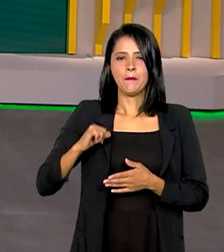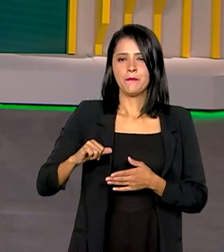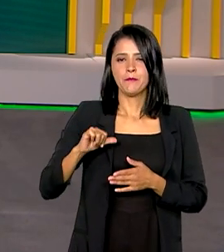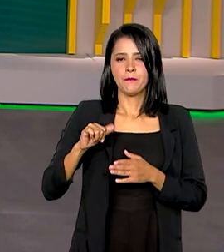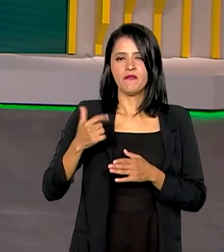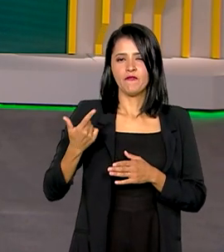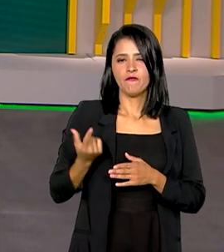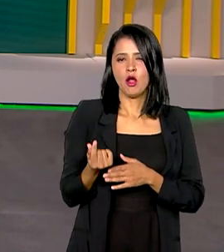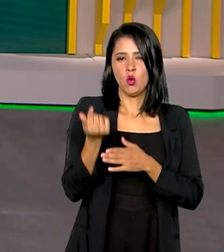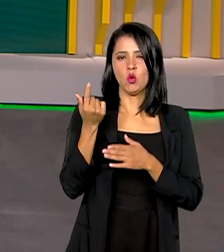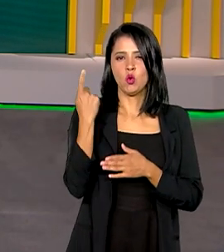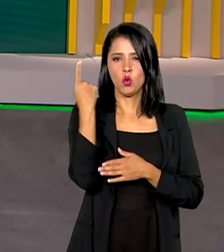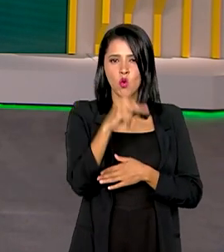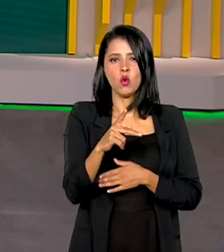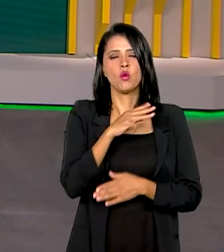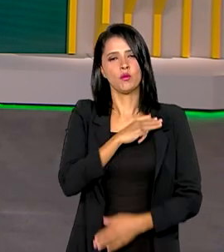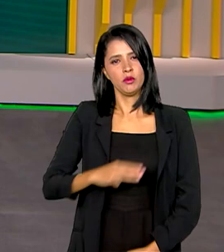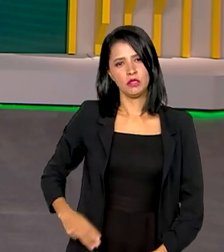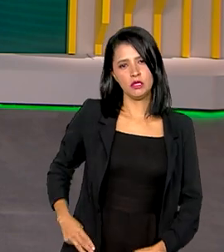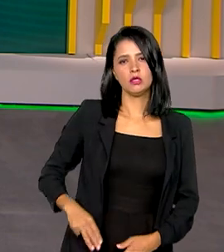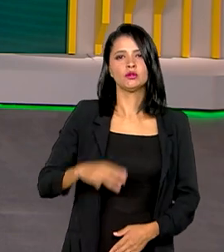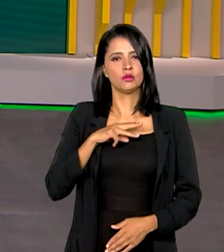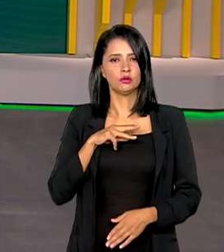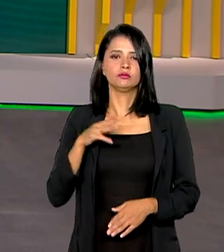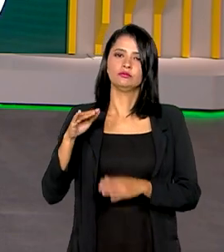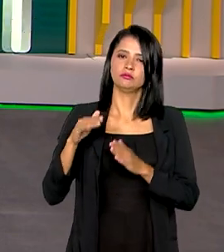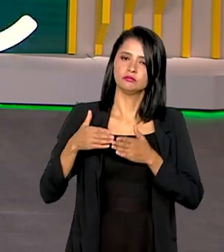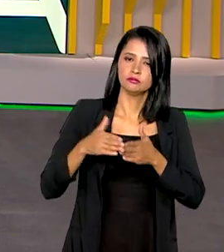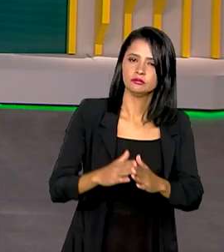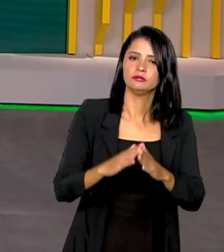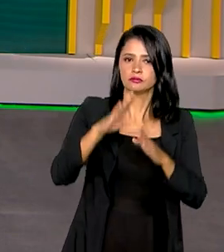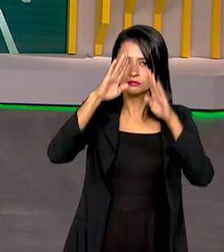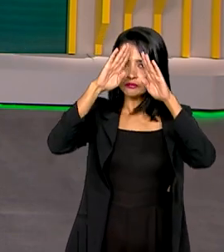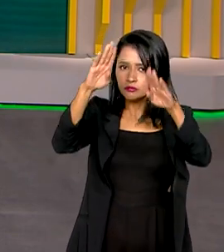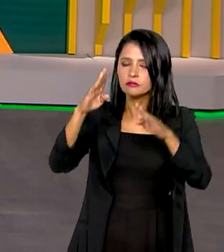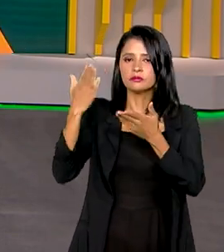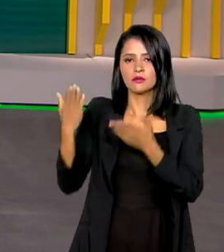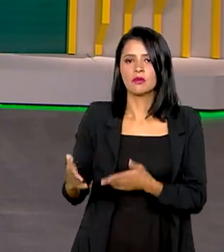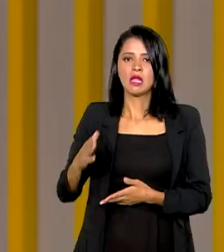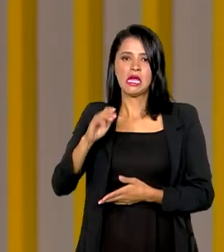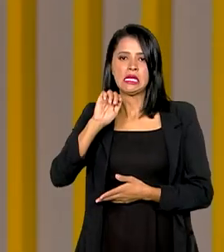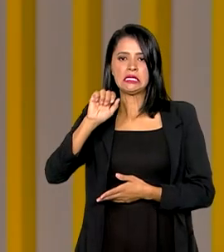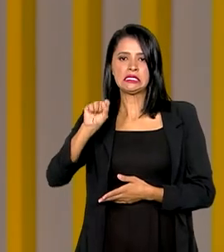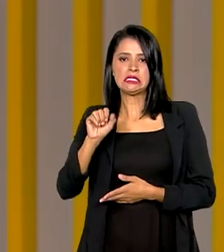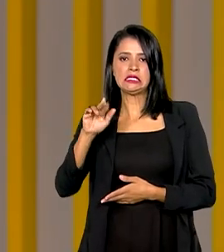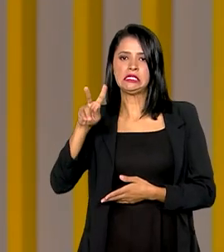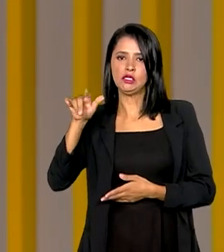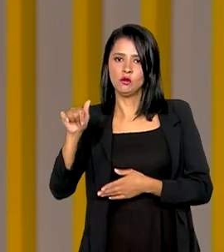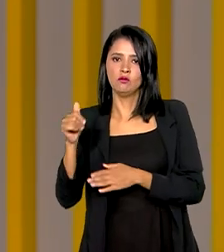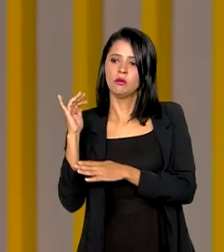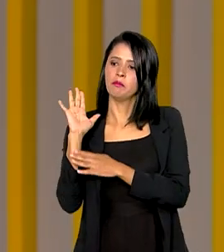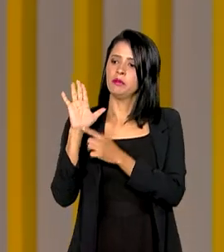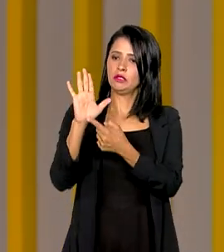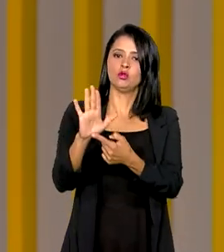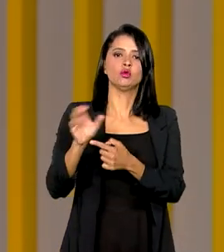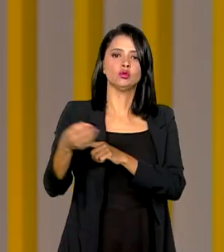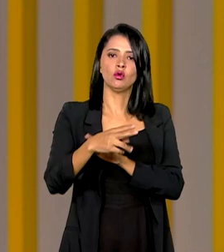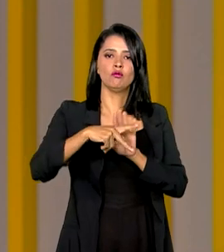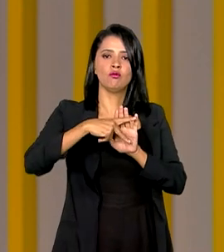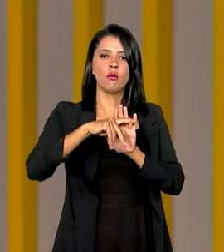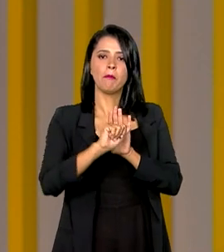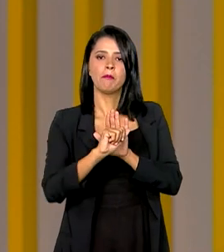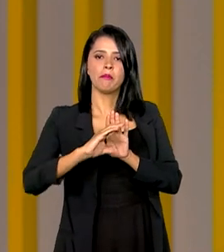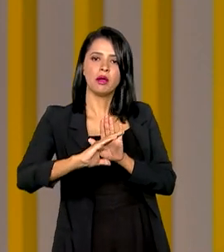Portos e Aeroportos, Silvio Costa Filho, fez a apresentação do novo PAC. Silvio Costa Filho insistiu na